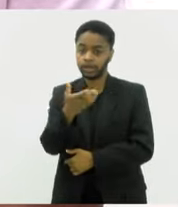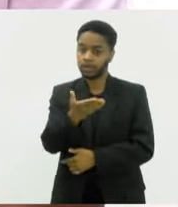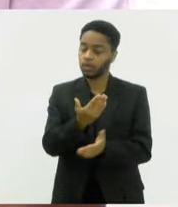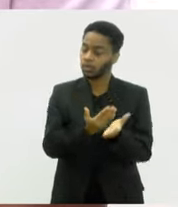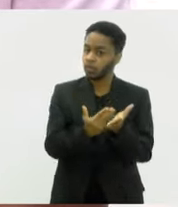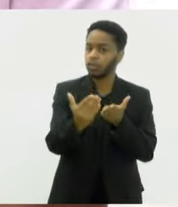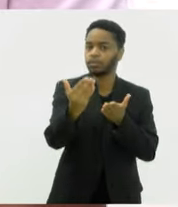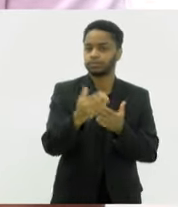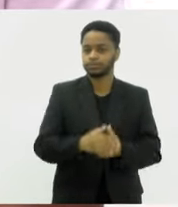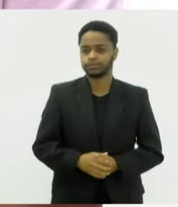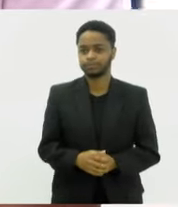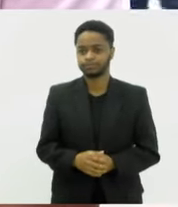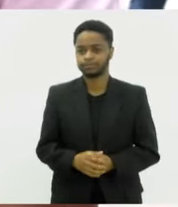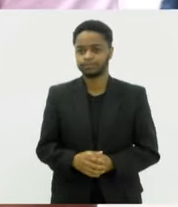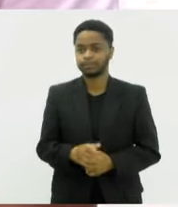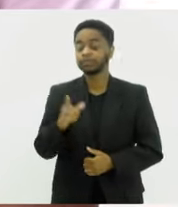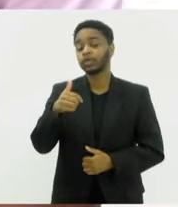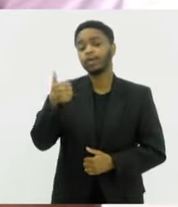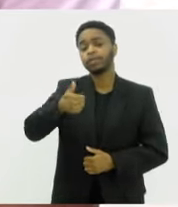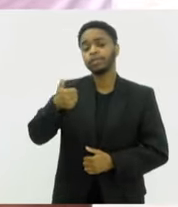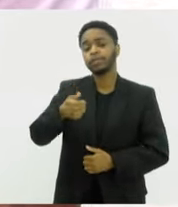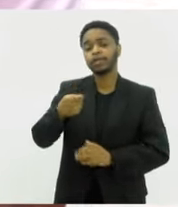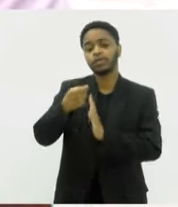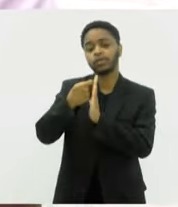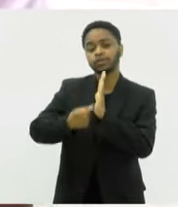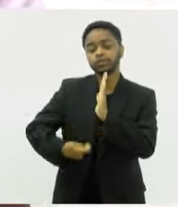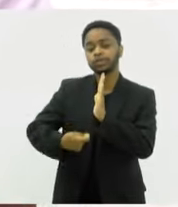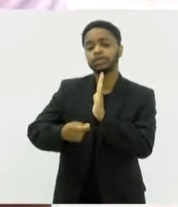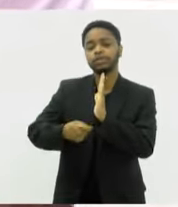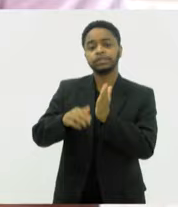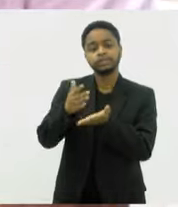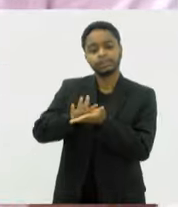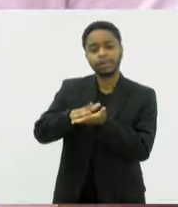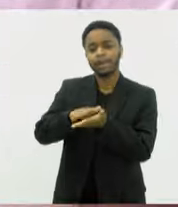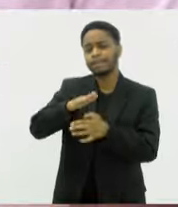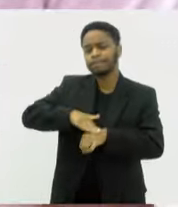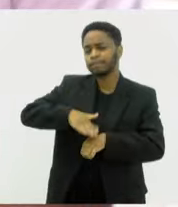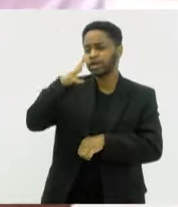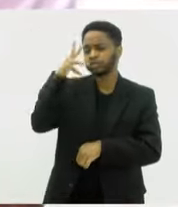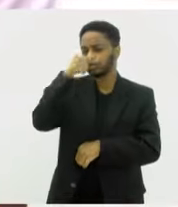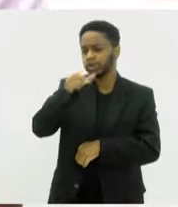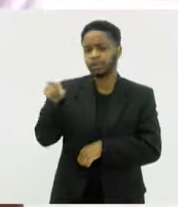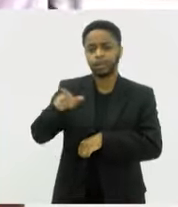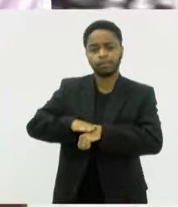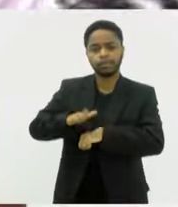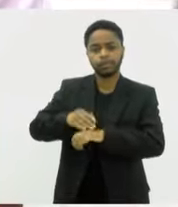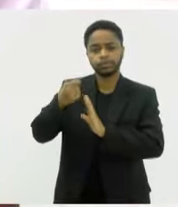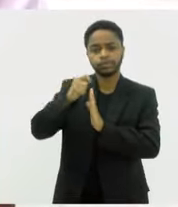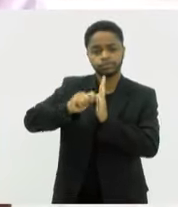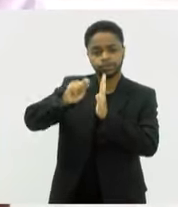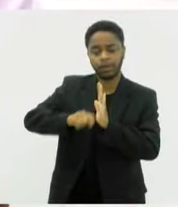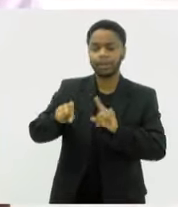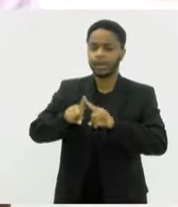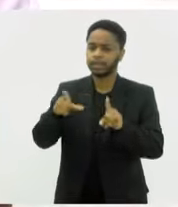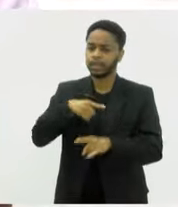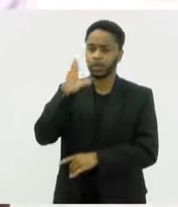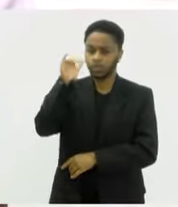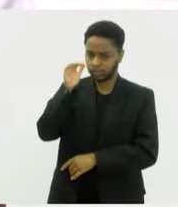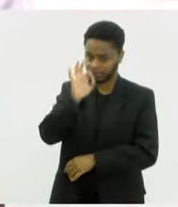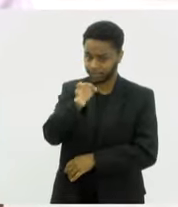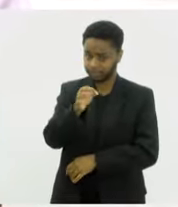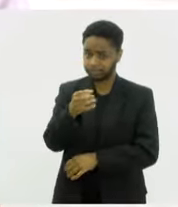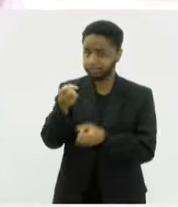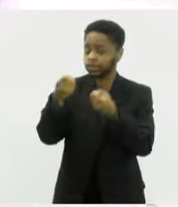Para a gente. E André, esse primeiro samba-enredo que ela assinou é um dos sambas considerados mais bonitos da nossa história. Mas ele tem uma curiosidade, né? Conta para a gente